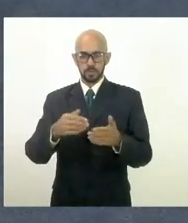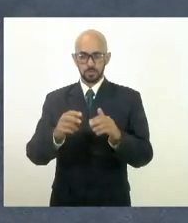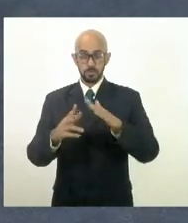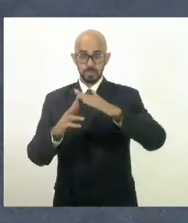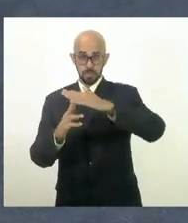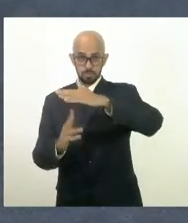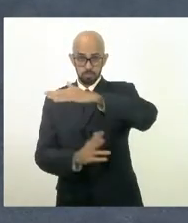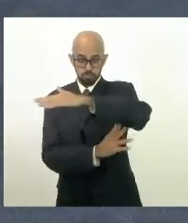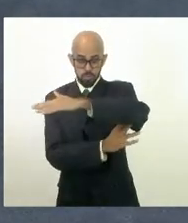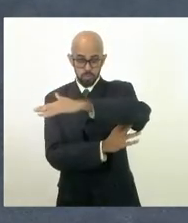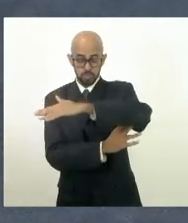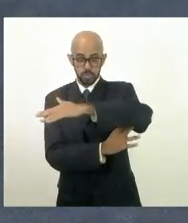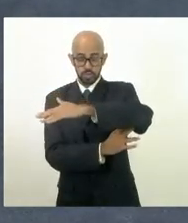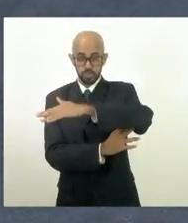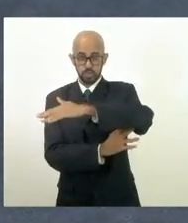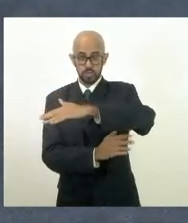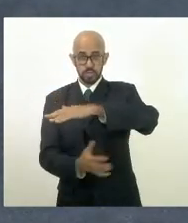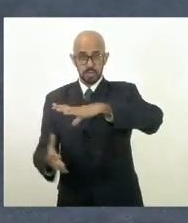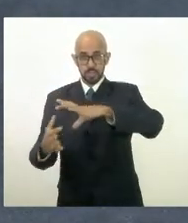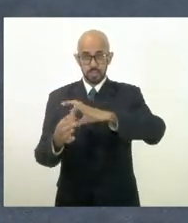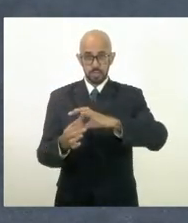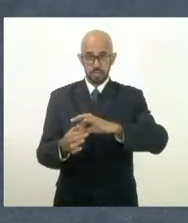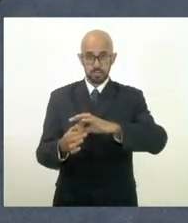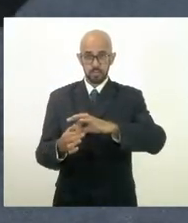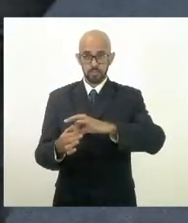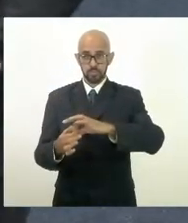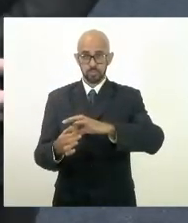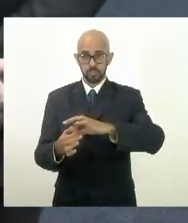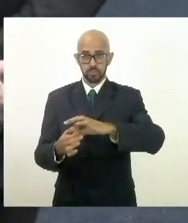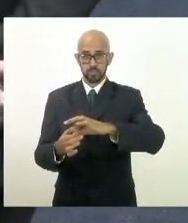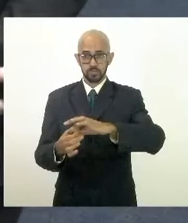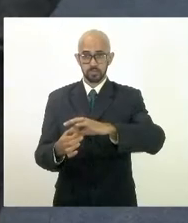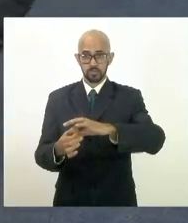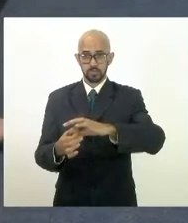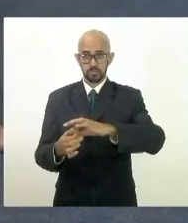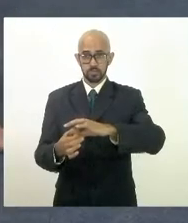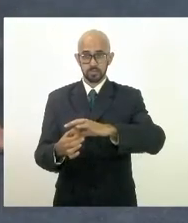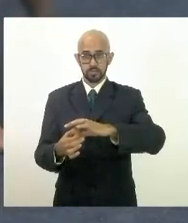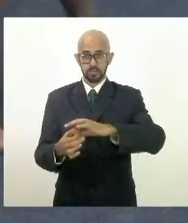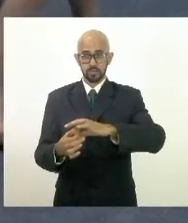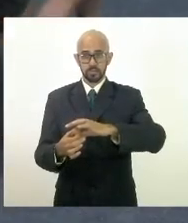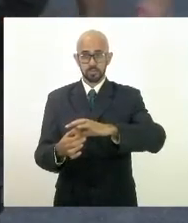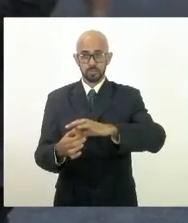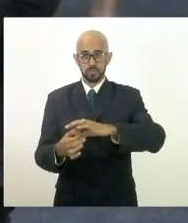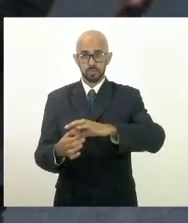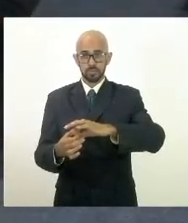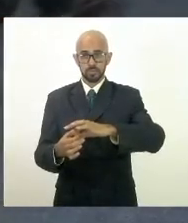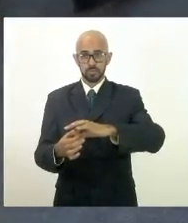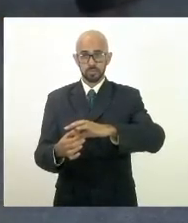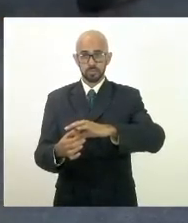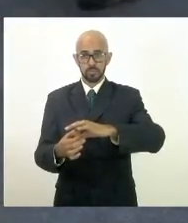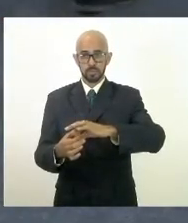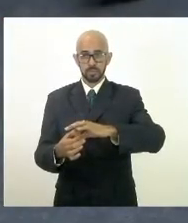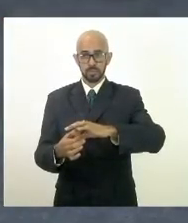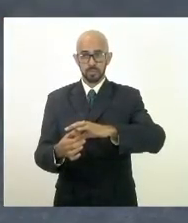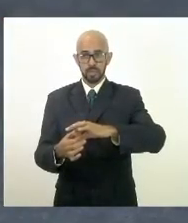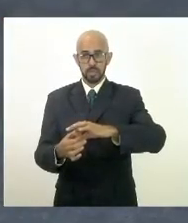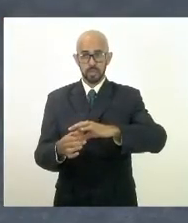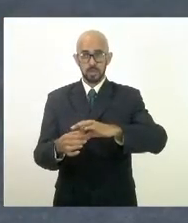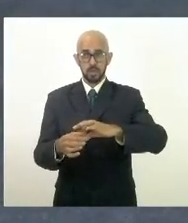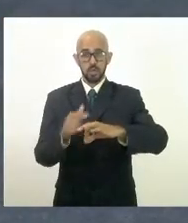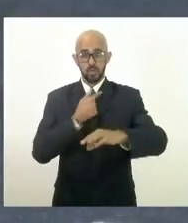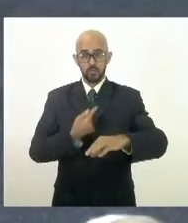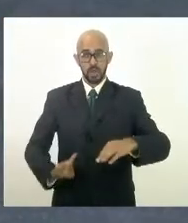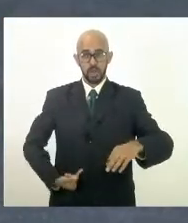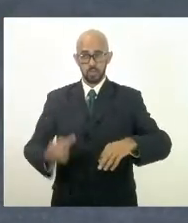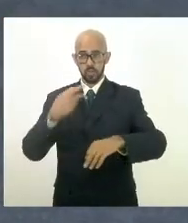integração Sr. Presidente a ponte a ponte da integração diz o governador e a